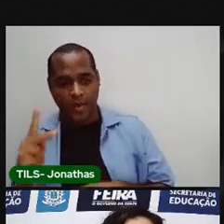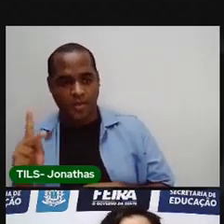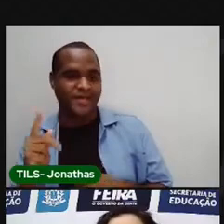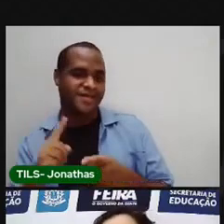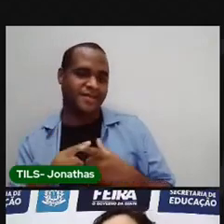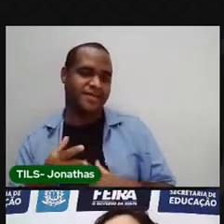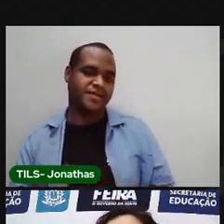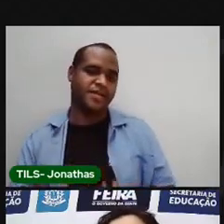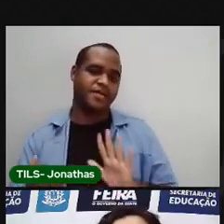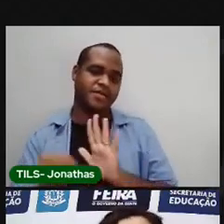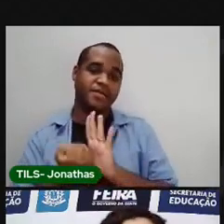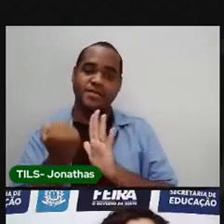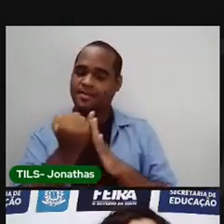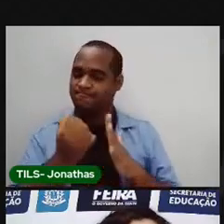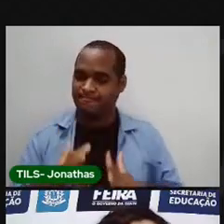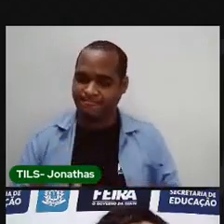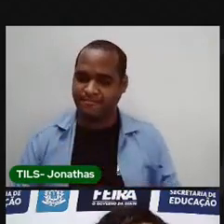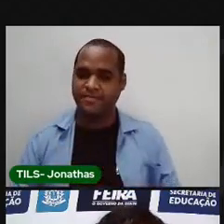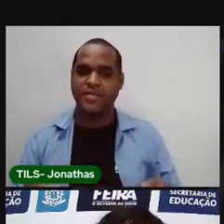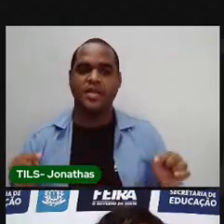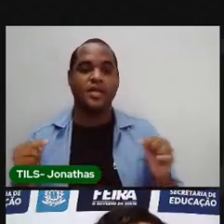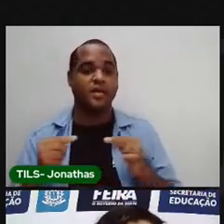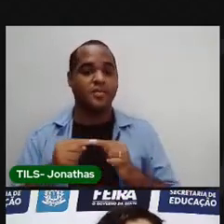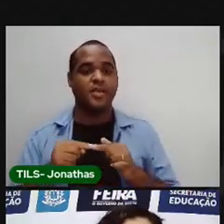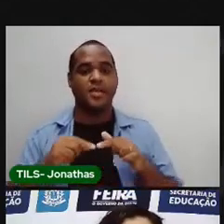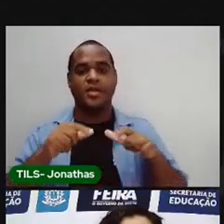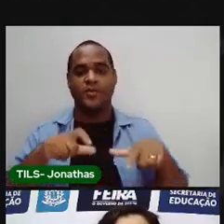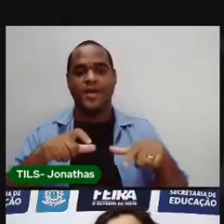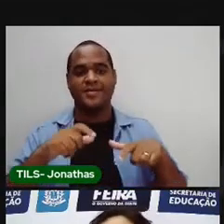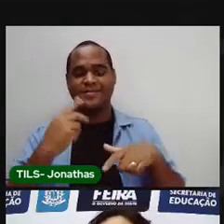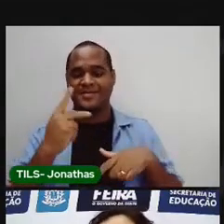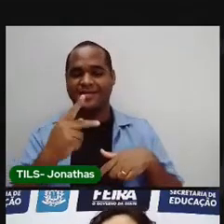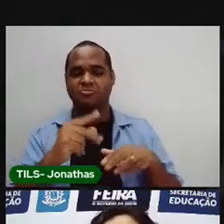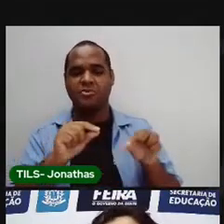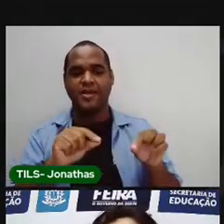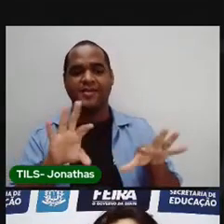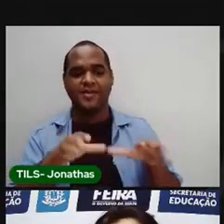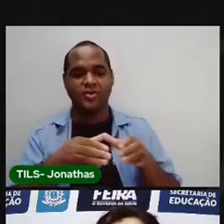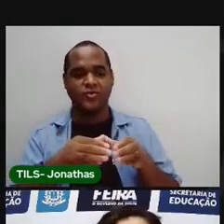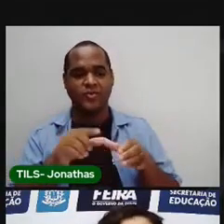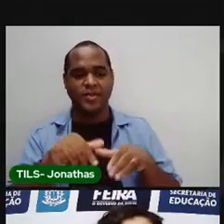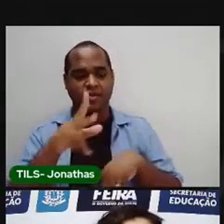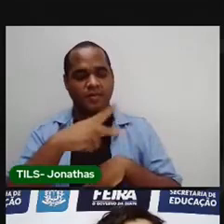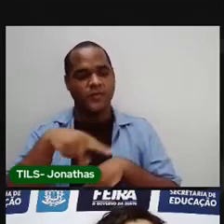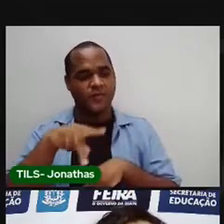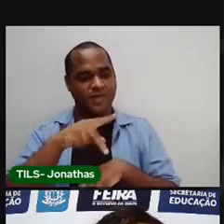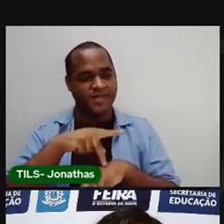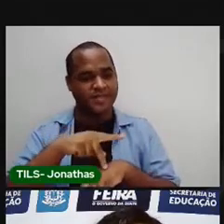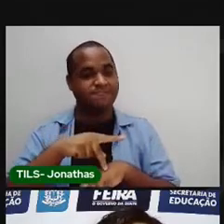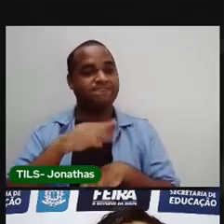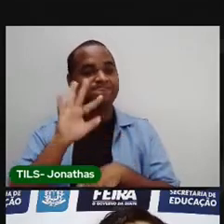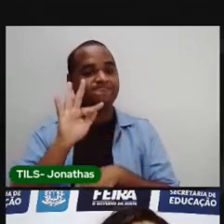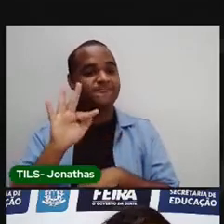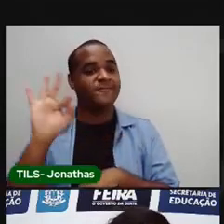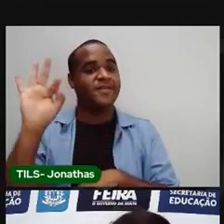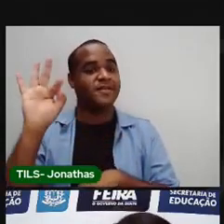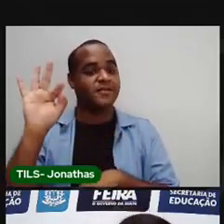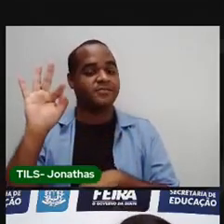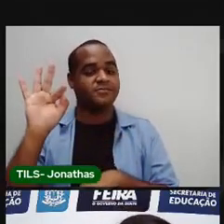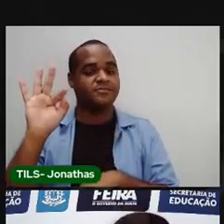nascimento. Ele é do órgão competente. Ele é do nosso país. Do órgão federal.